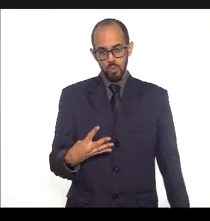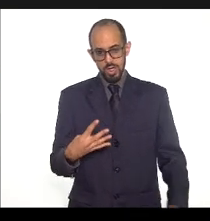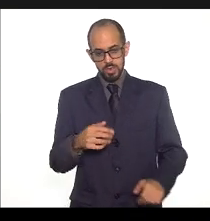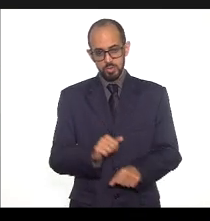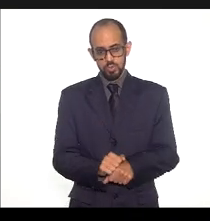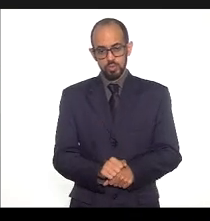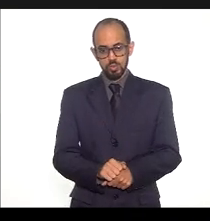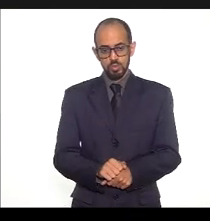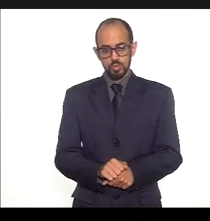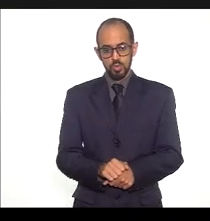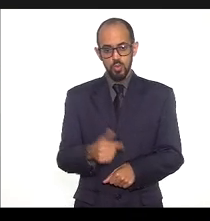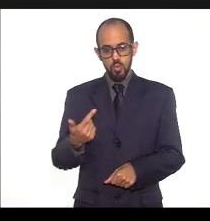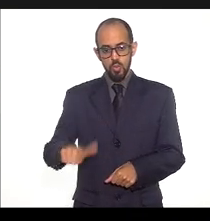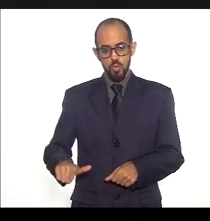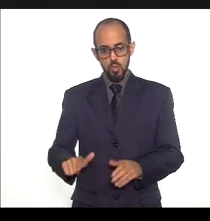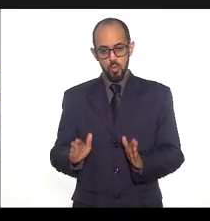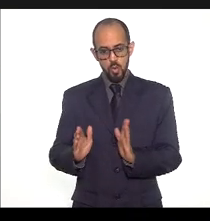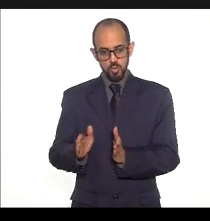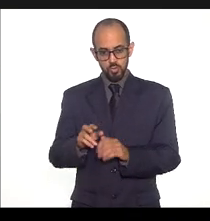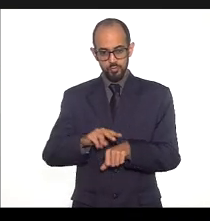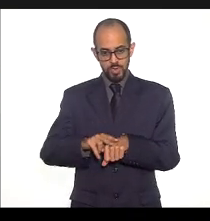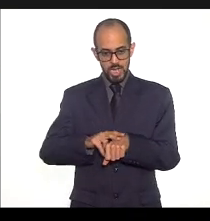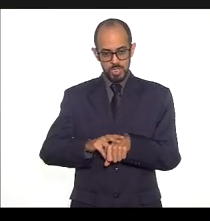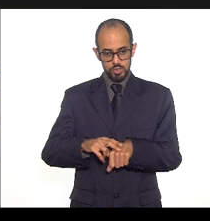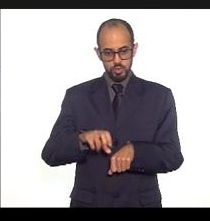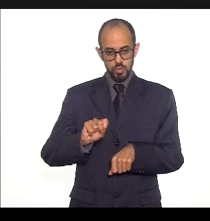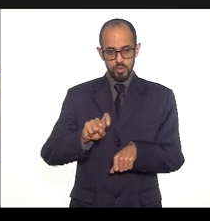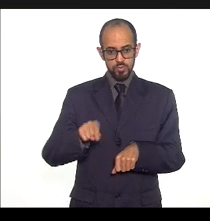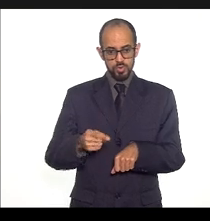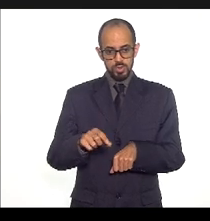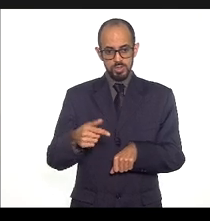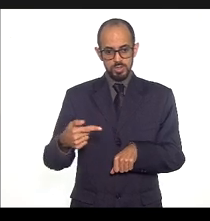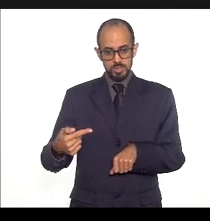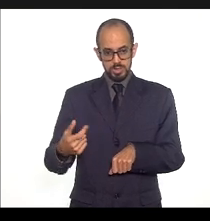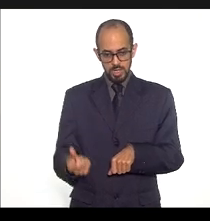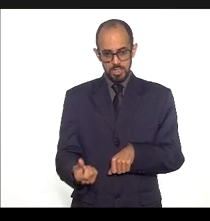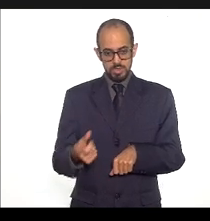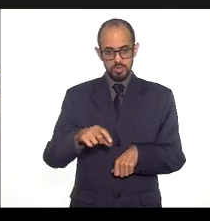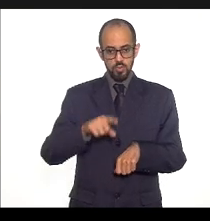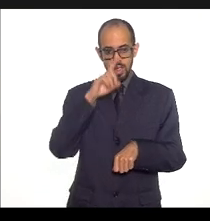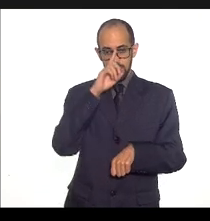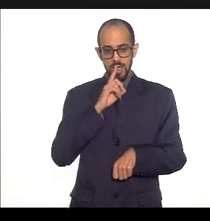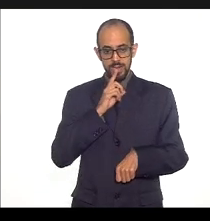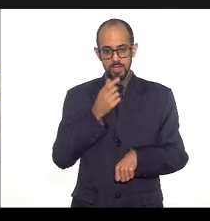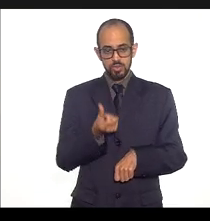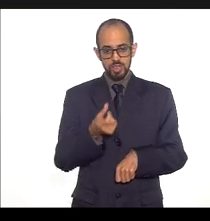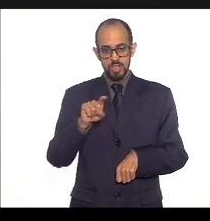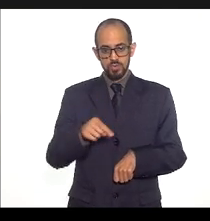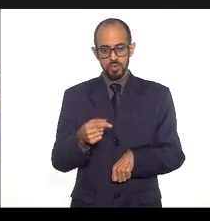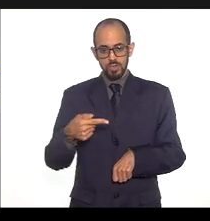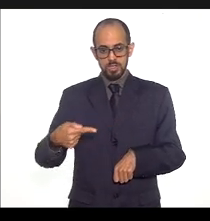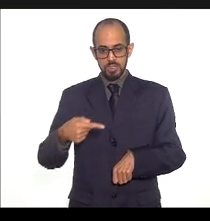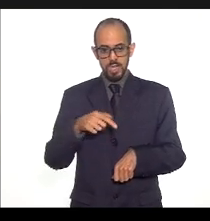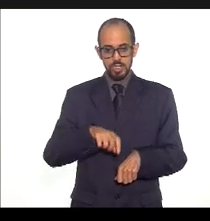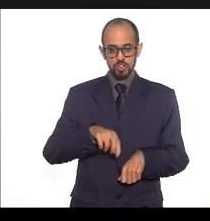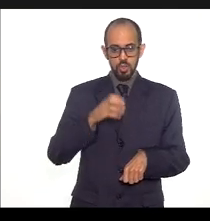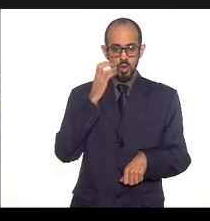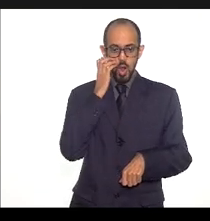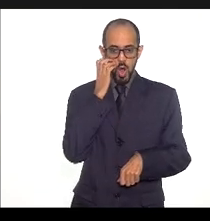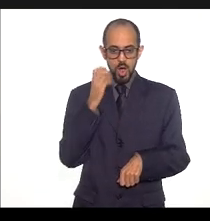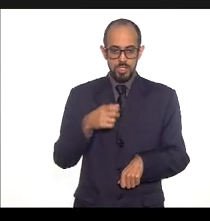,6% das 7 metas 6,7% das 10 metas 9,5%